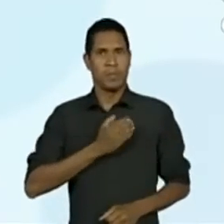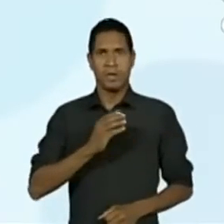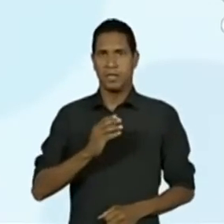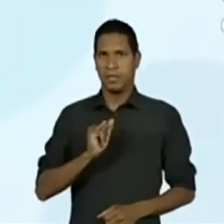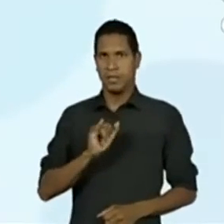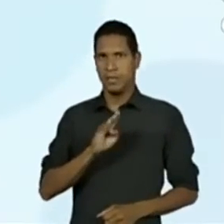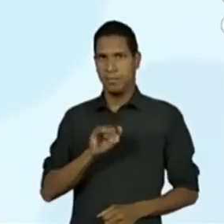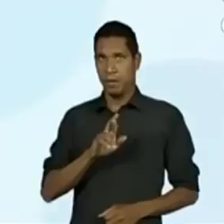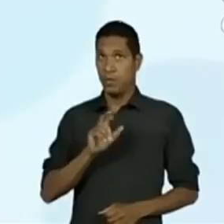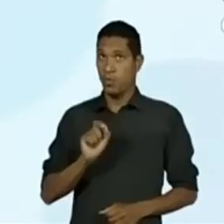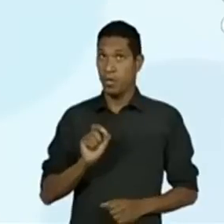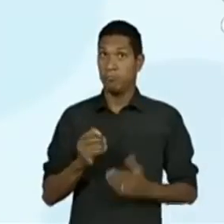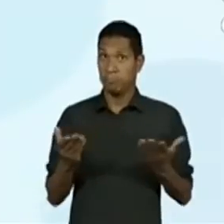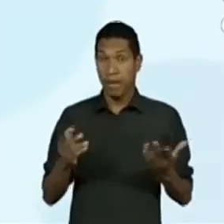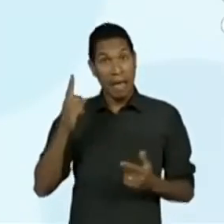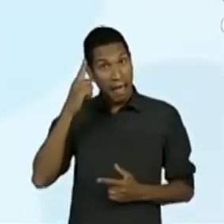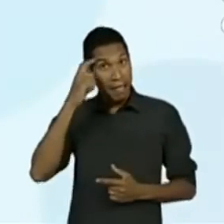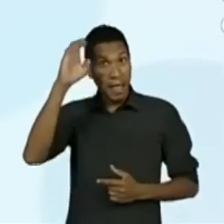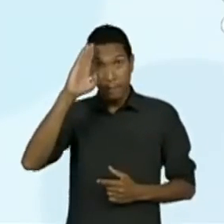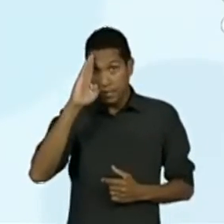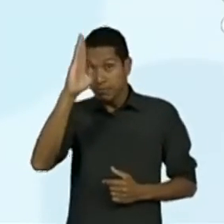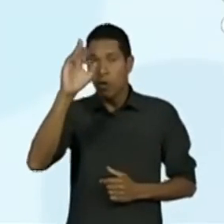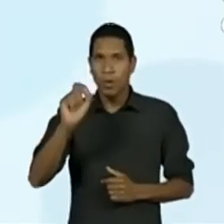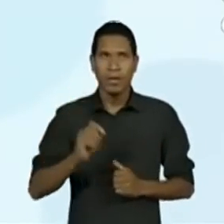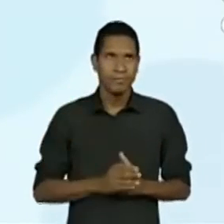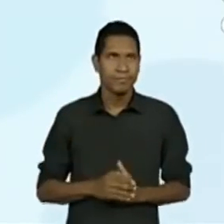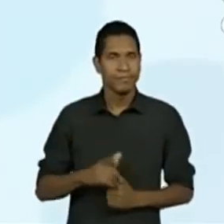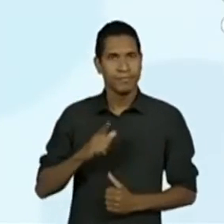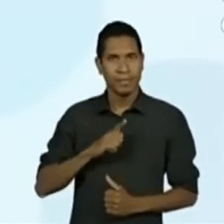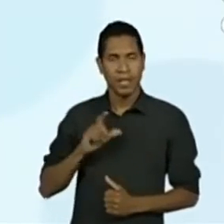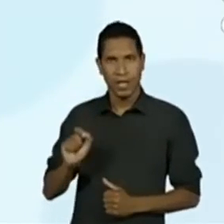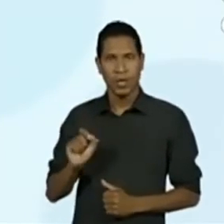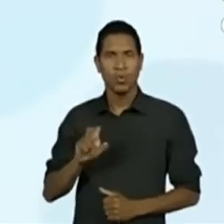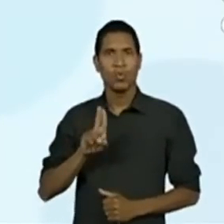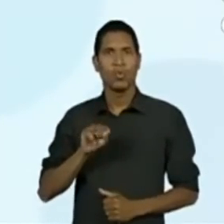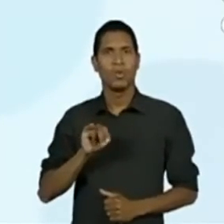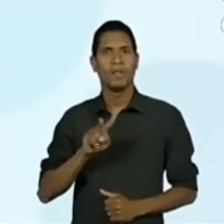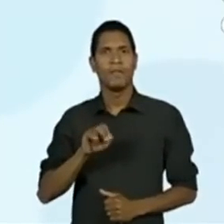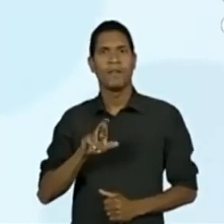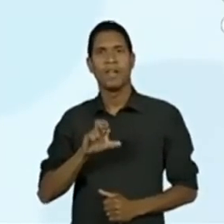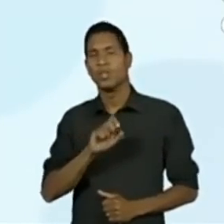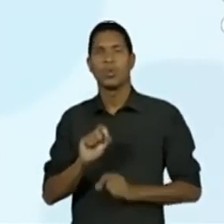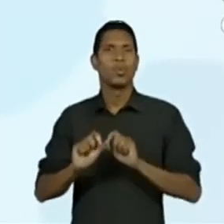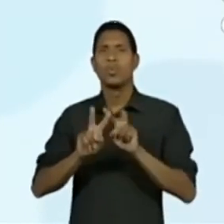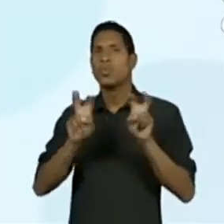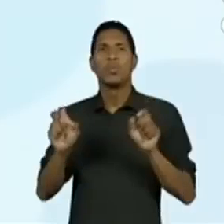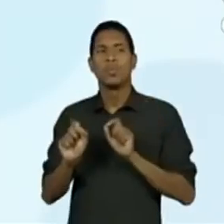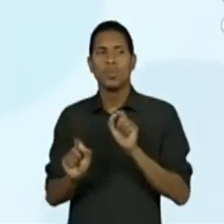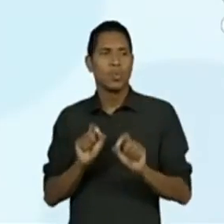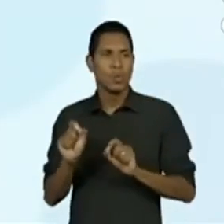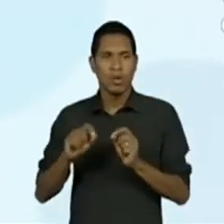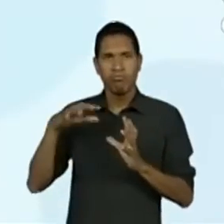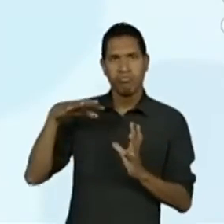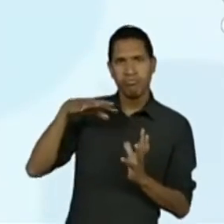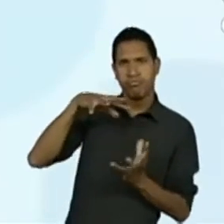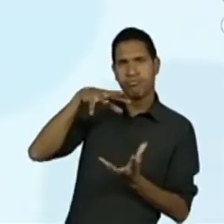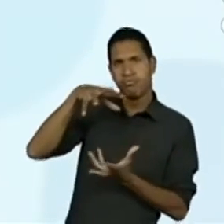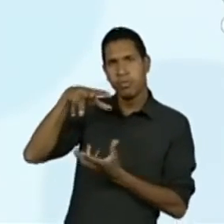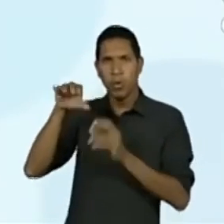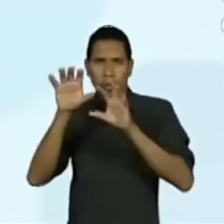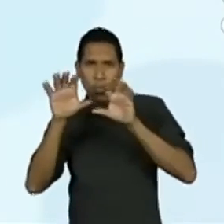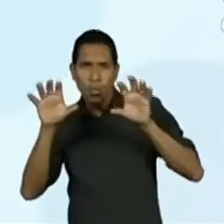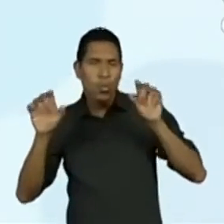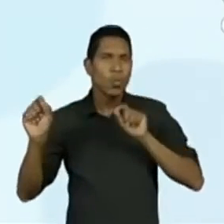a ideia central. Primeiro, poema-universo trata do quê? Vamos fechar isso e registrar.